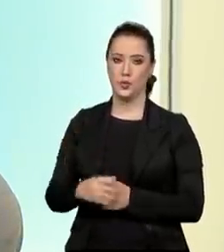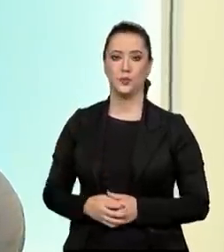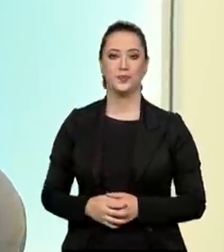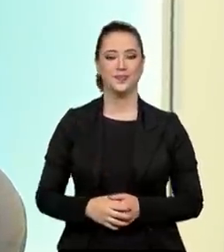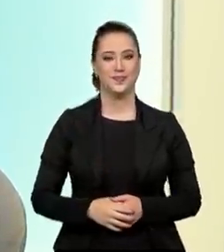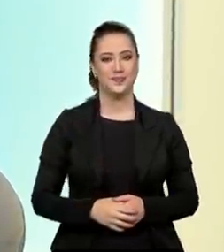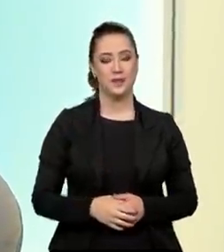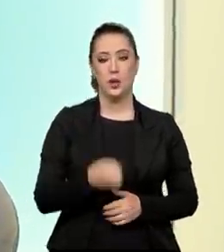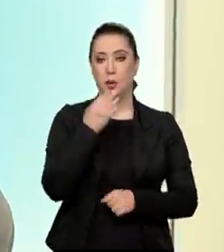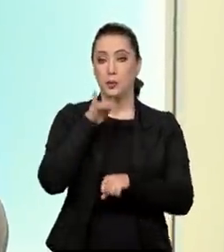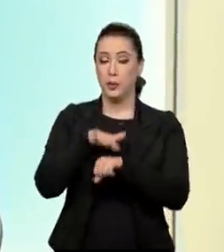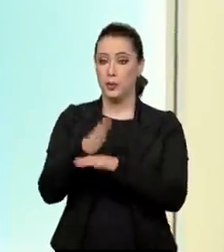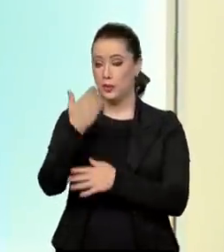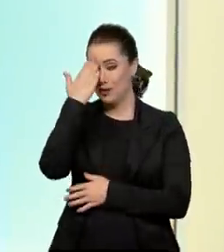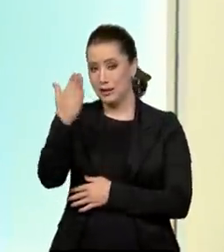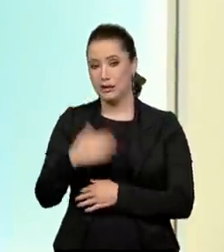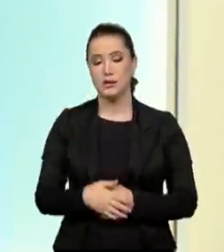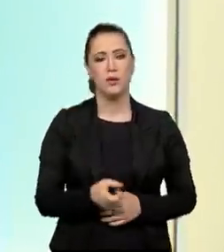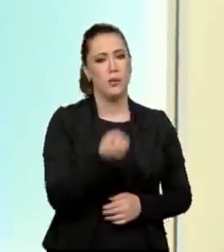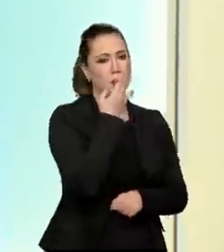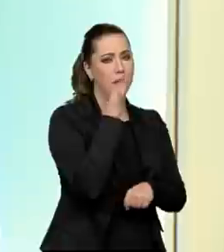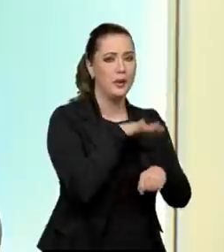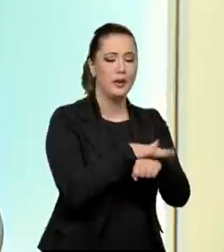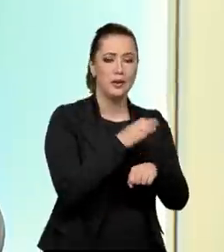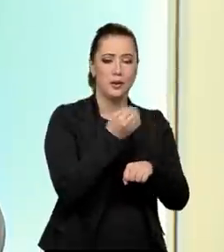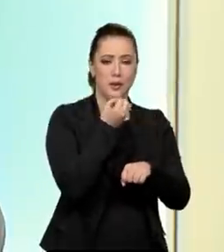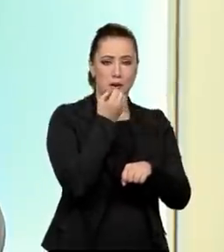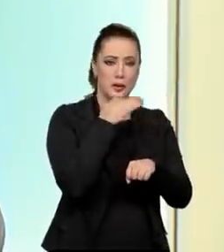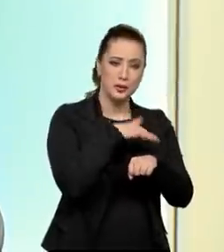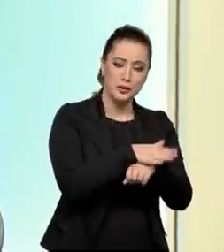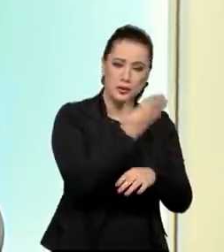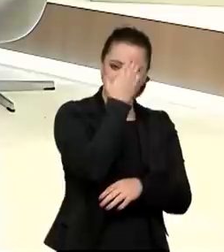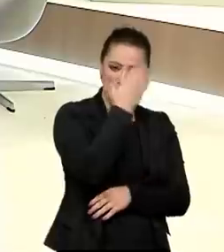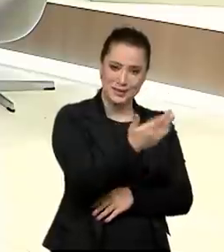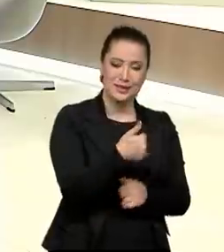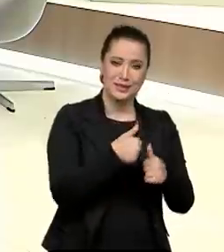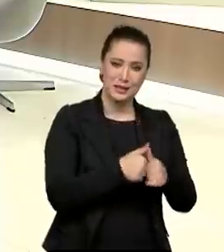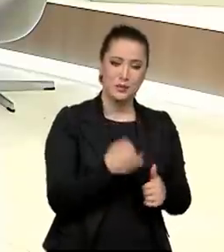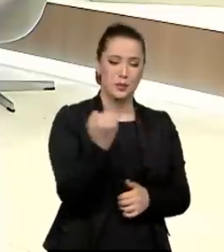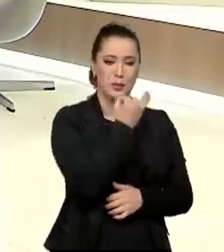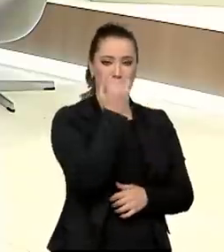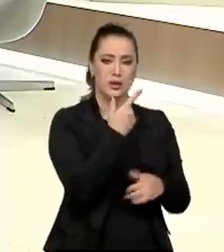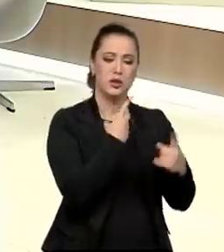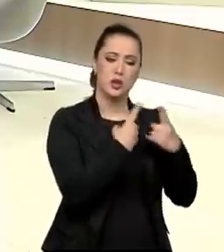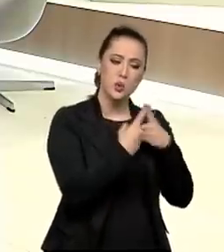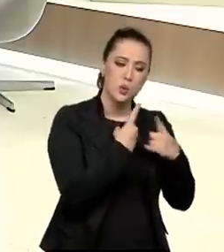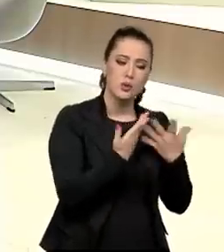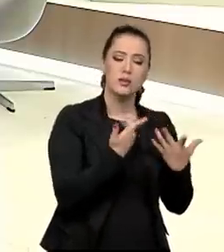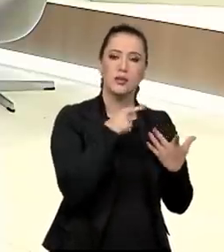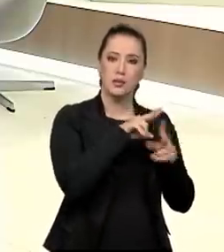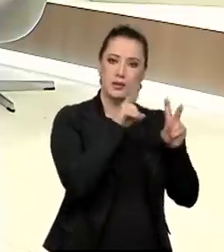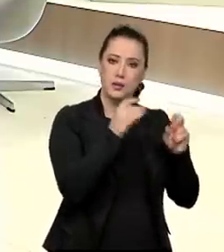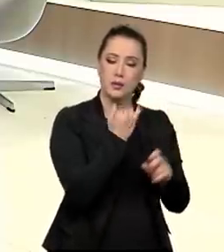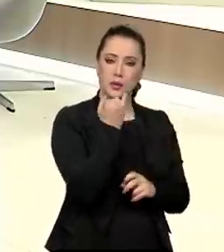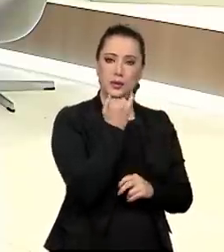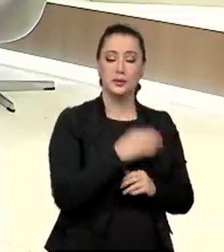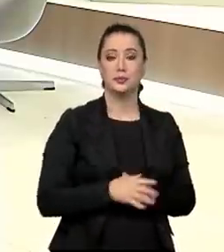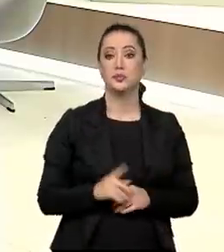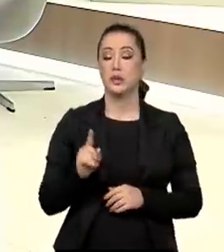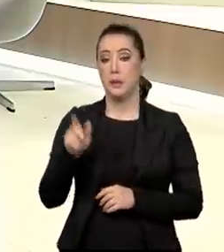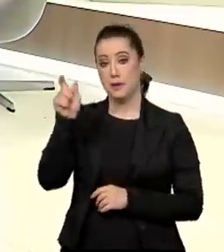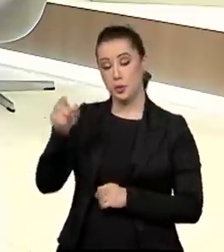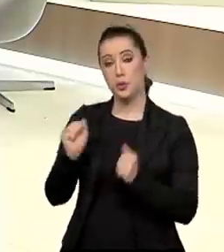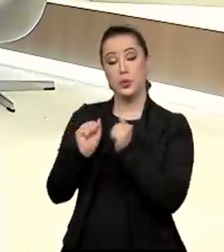noite. Obrigado por abrirem espaço para a gente discutir esse tema tão importante para a sociedade. Com certeza, secretário. E quem divide essa entrevista comigo,